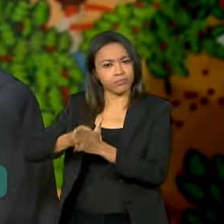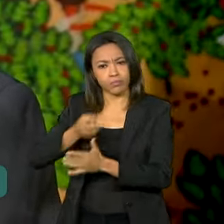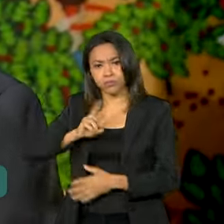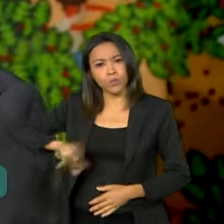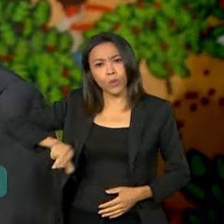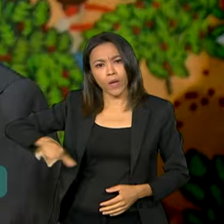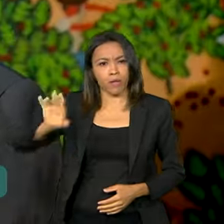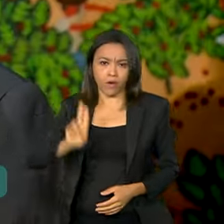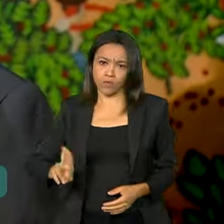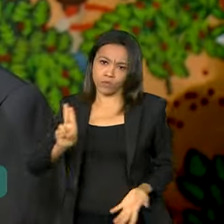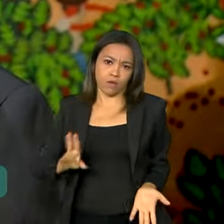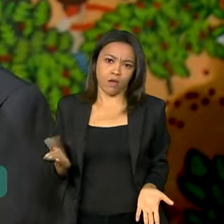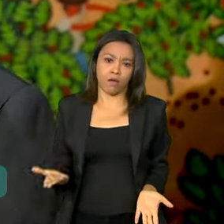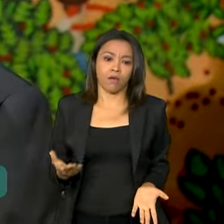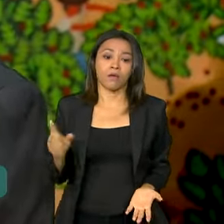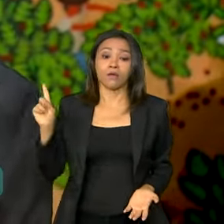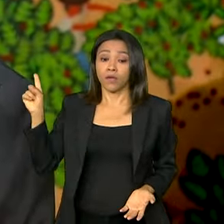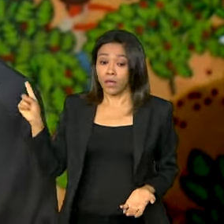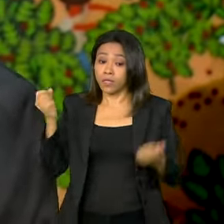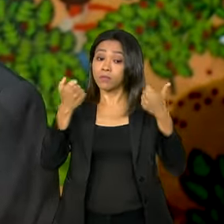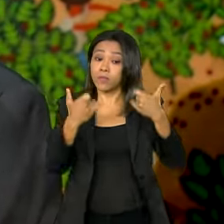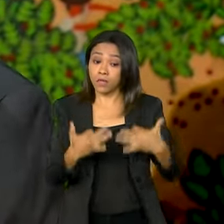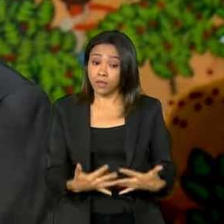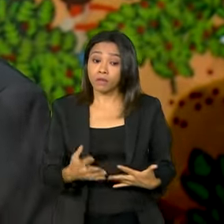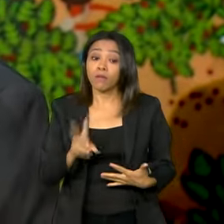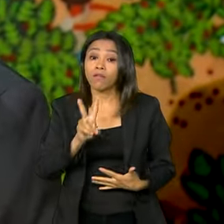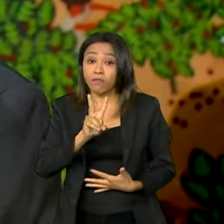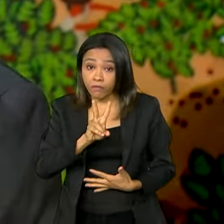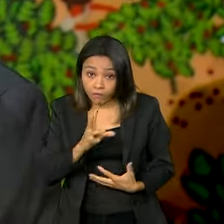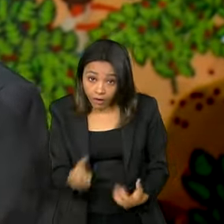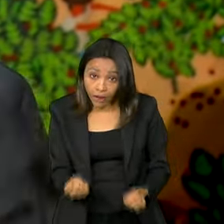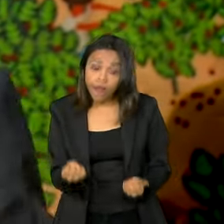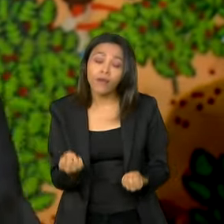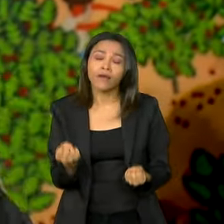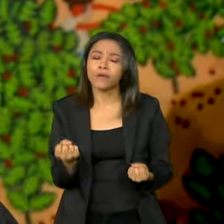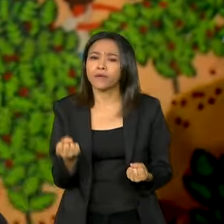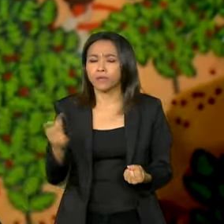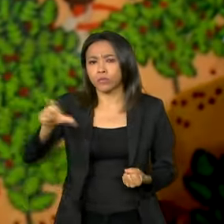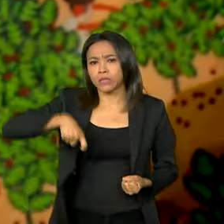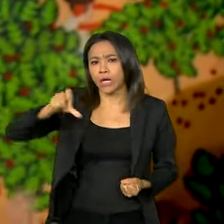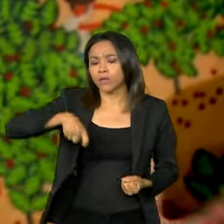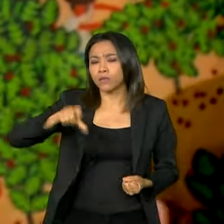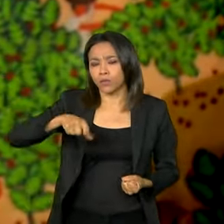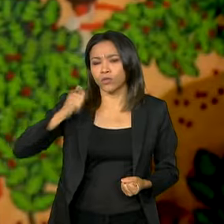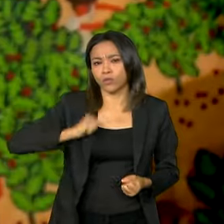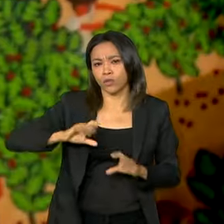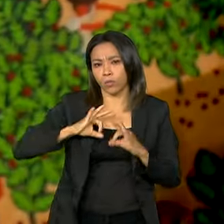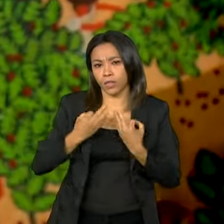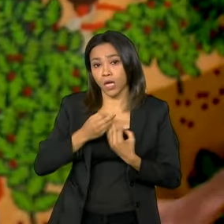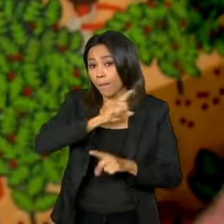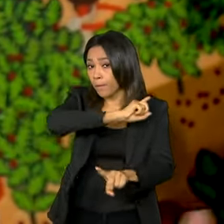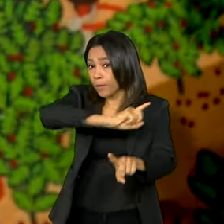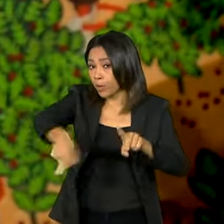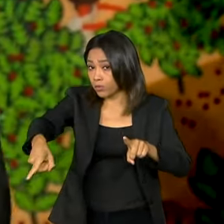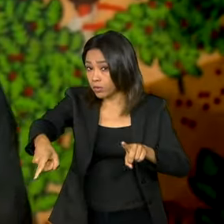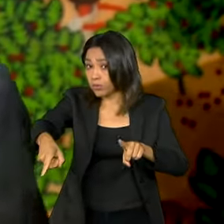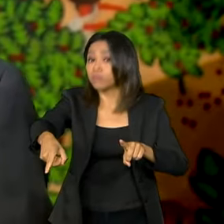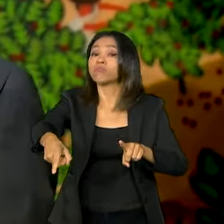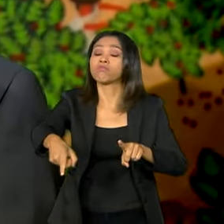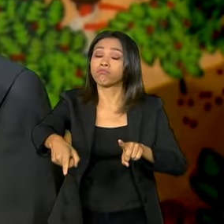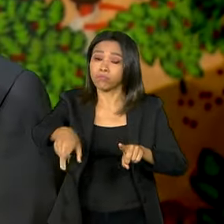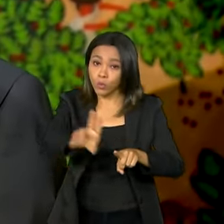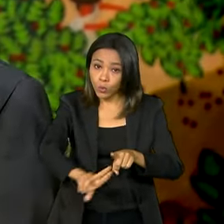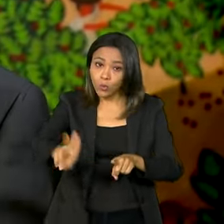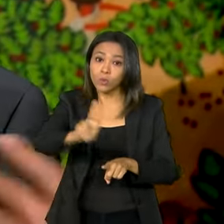Vamos adotar para os cartões, em geral, da população. A proibição é uma regra, como foi